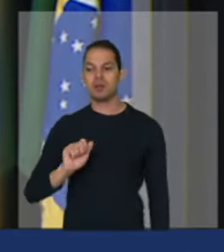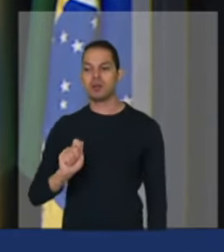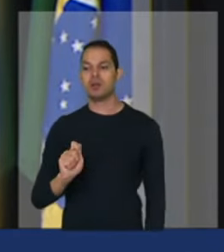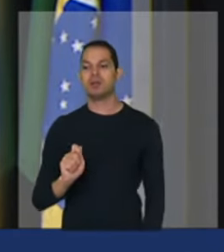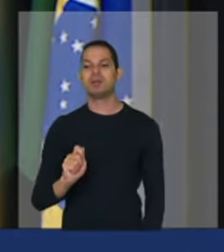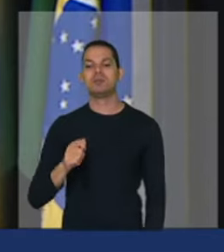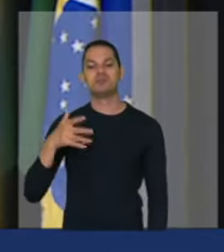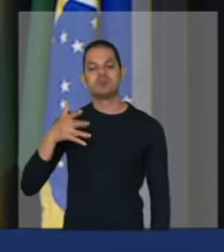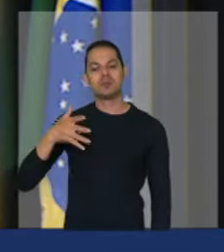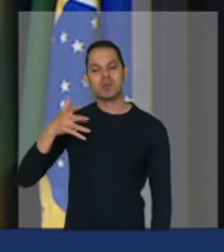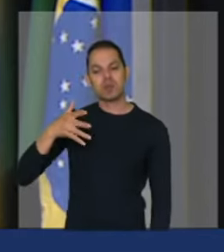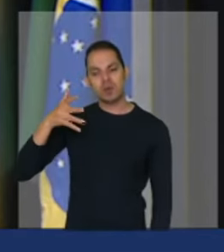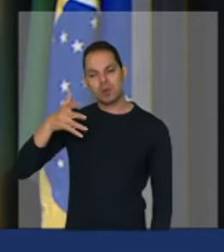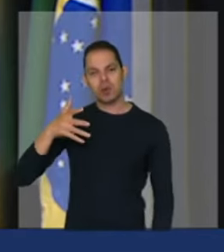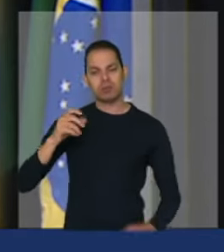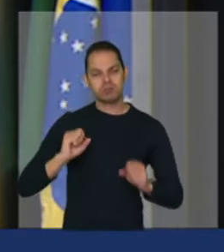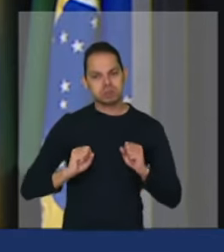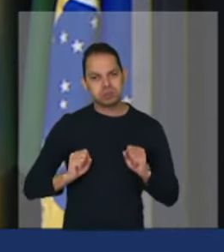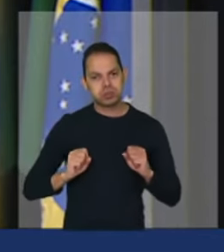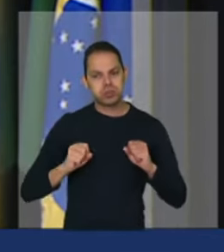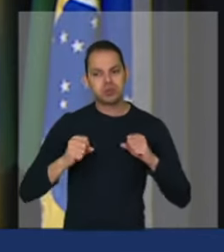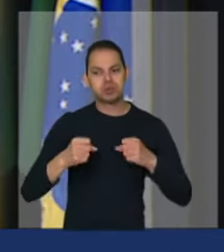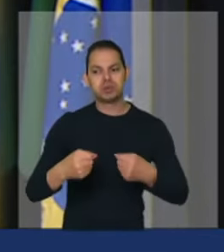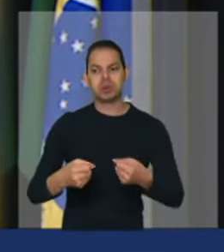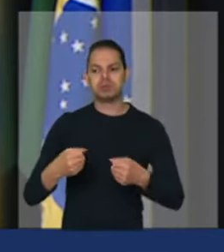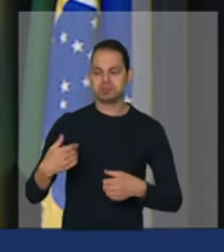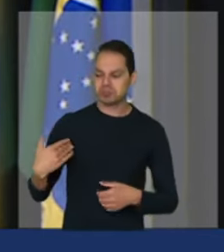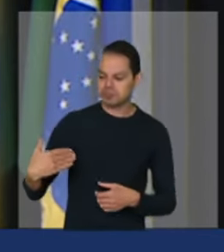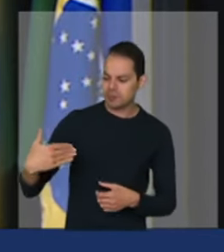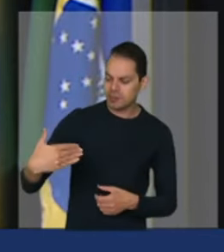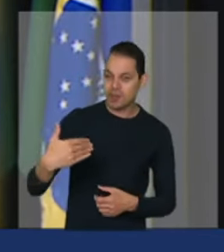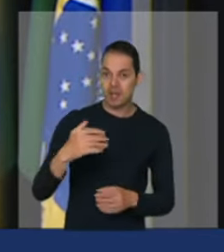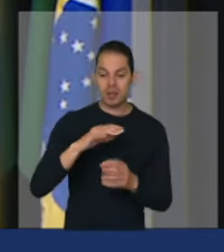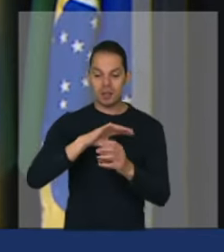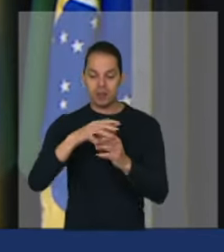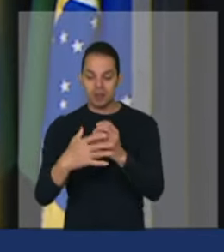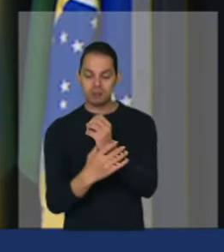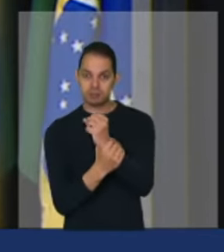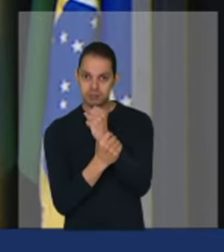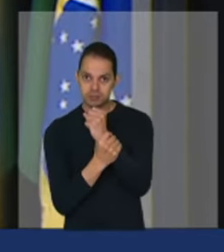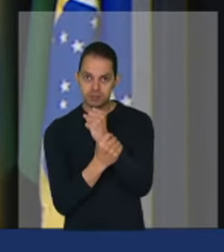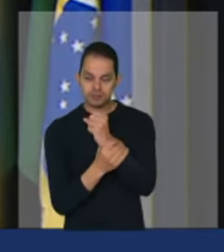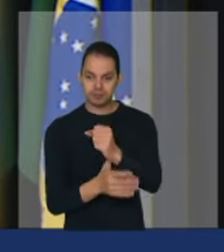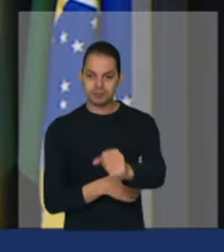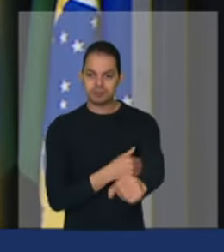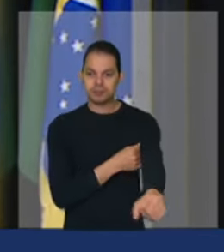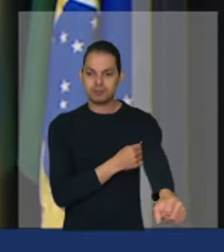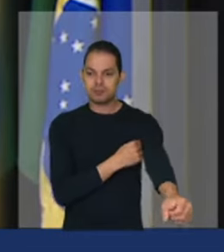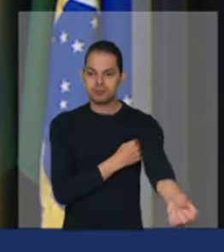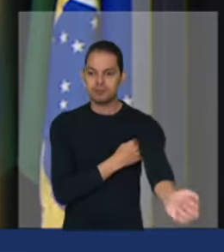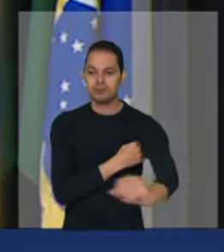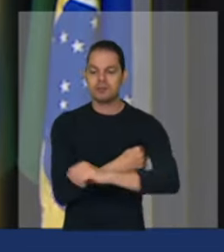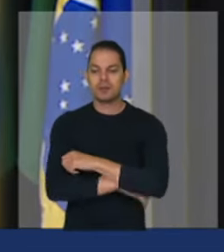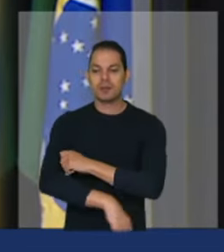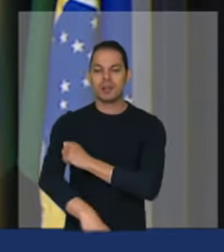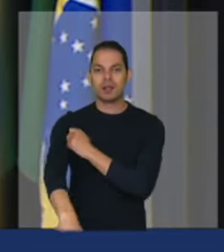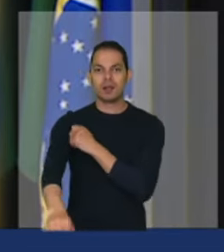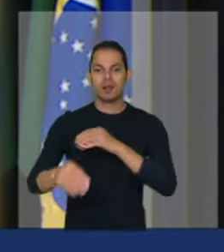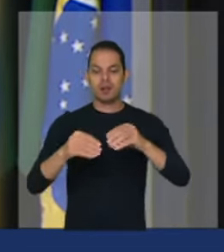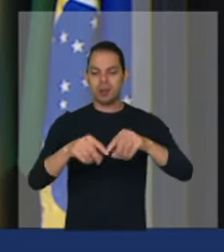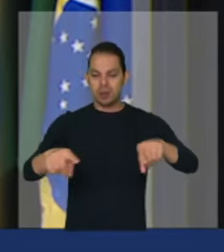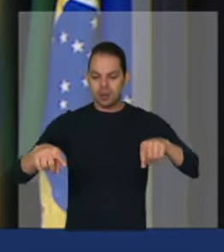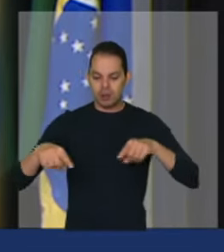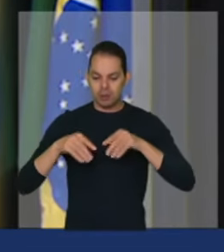com muito empenho garantindo sustentabilidade a gente garante terra a gente garante